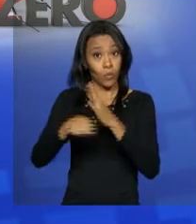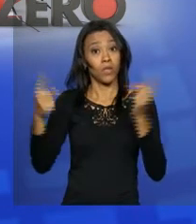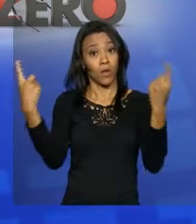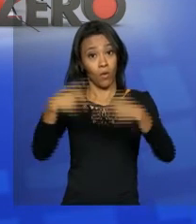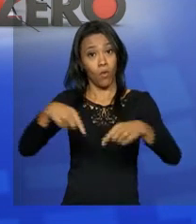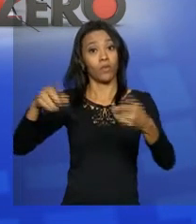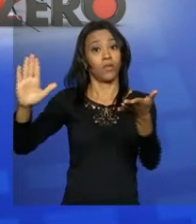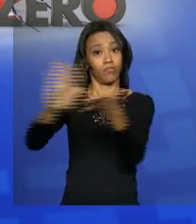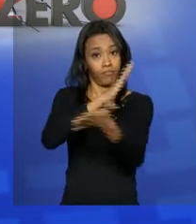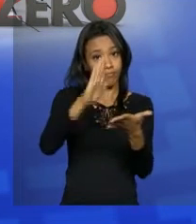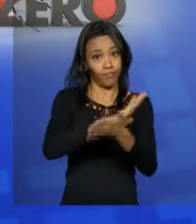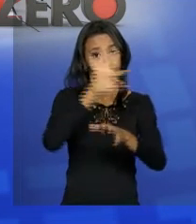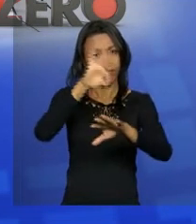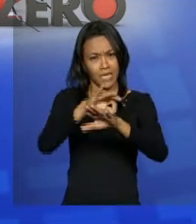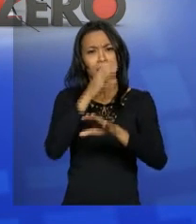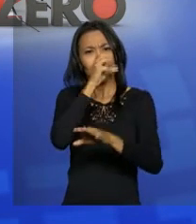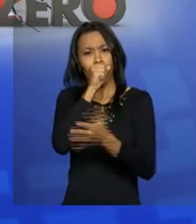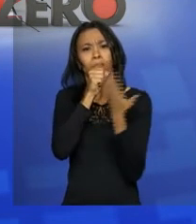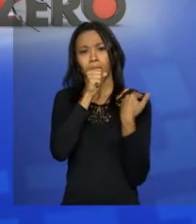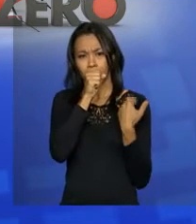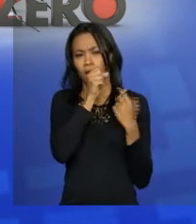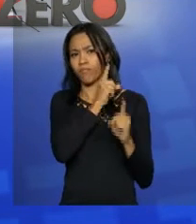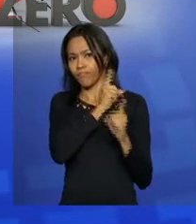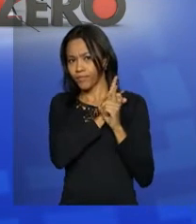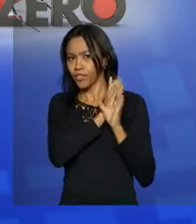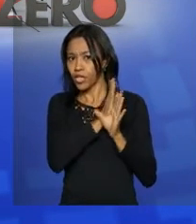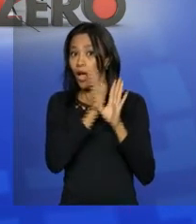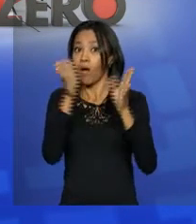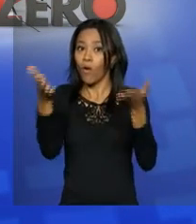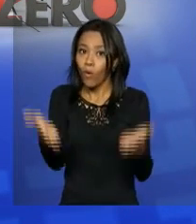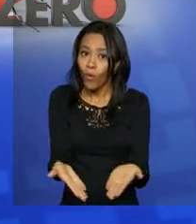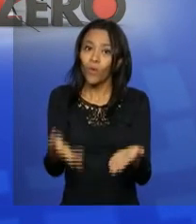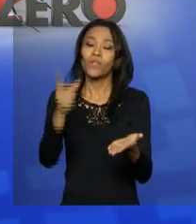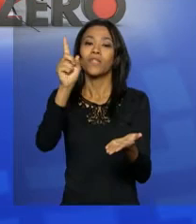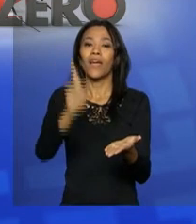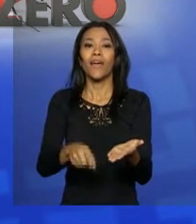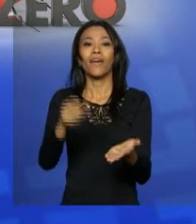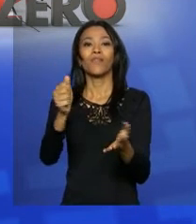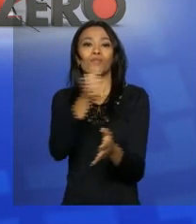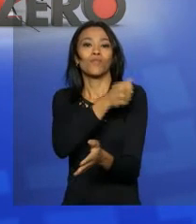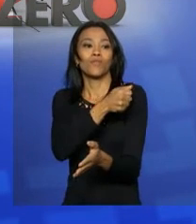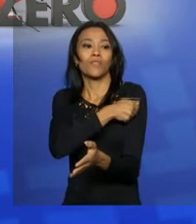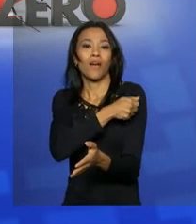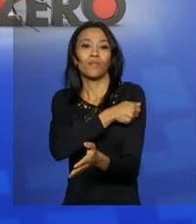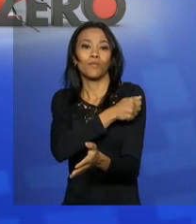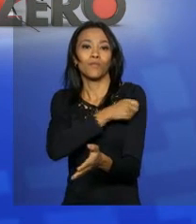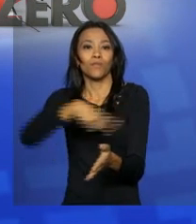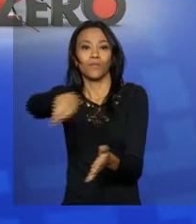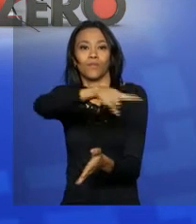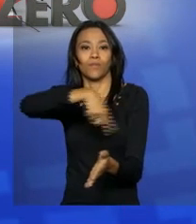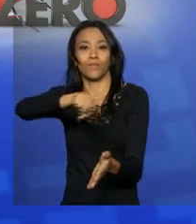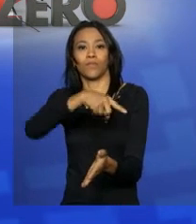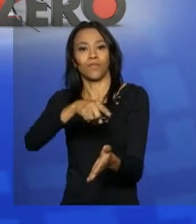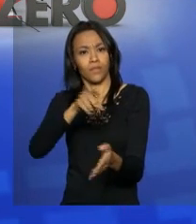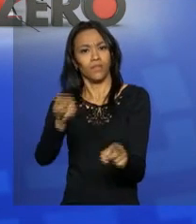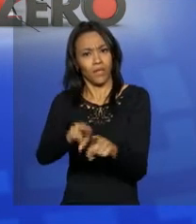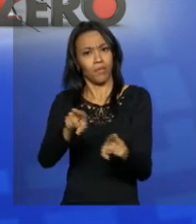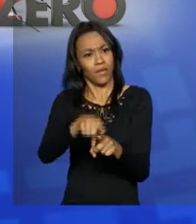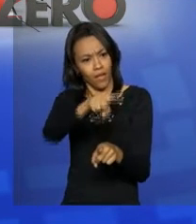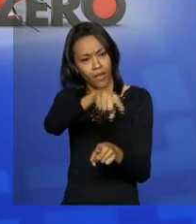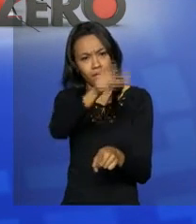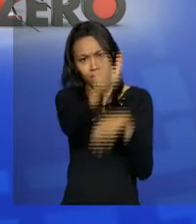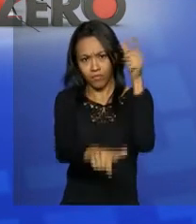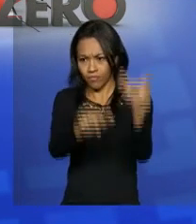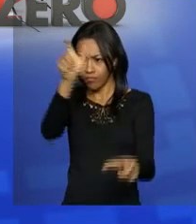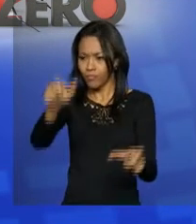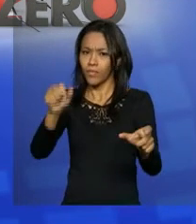passado o Dia Nacional de Mobilização, e hoje é o dia Z de engajamento dos alunos para que também eles sejam grandes agentes de transformação, não